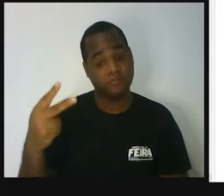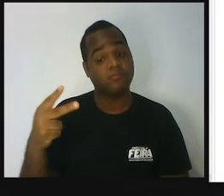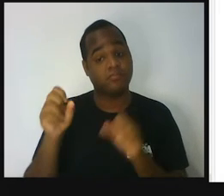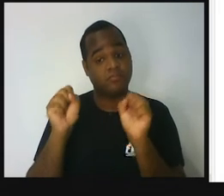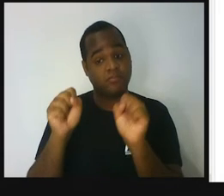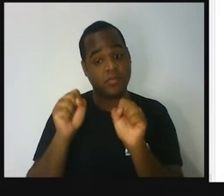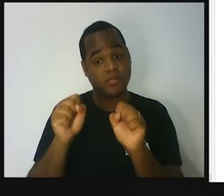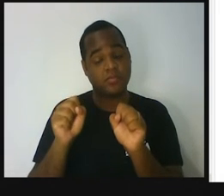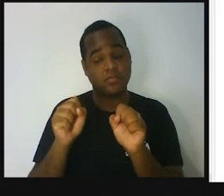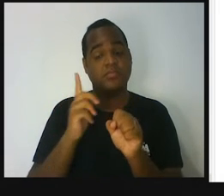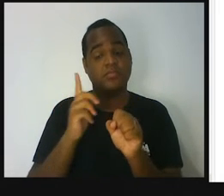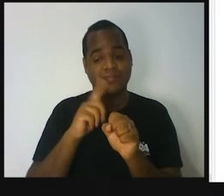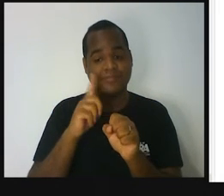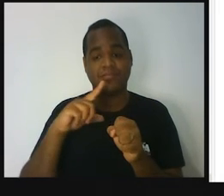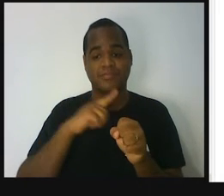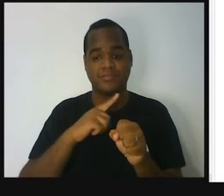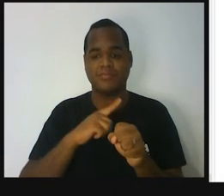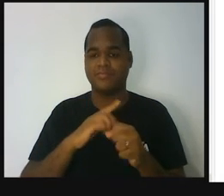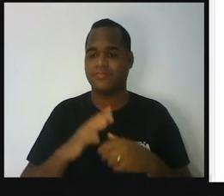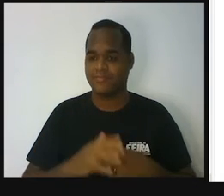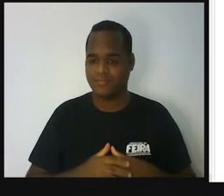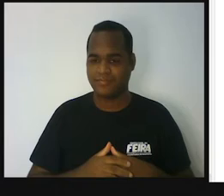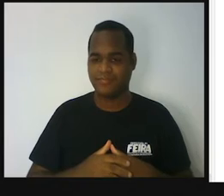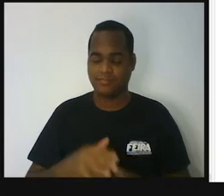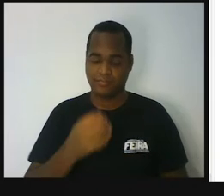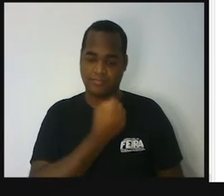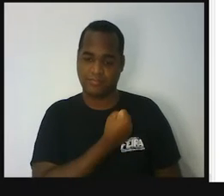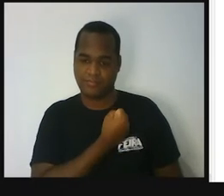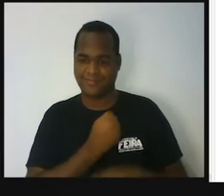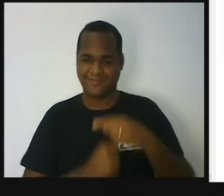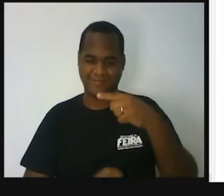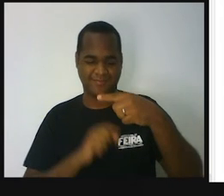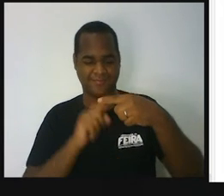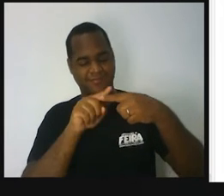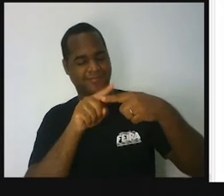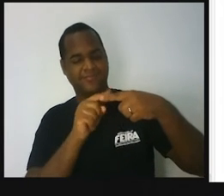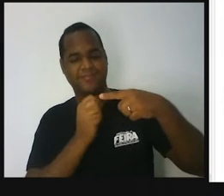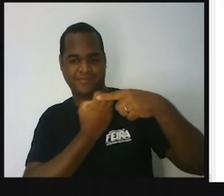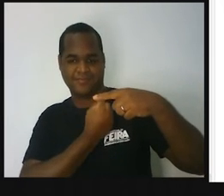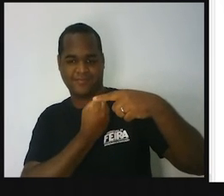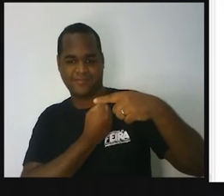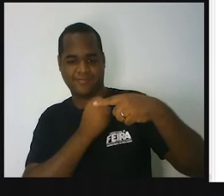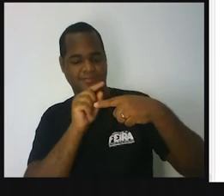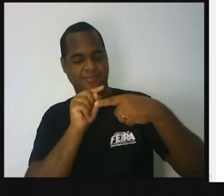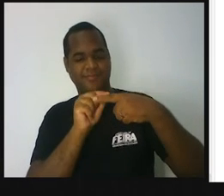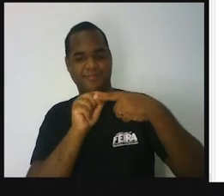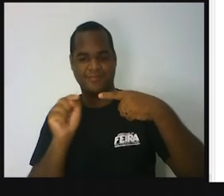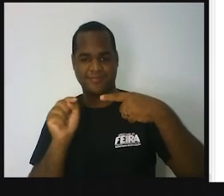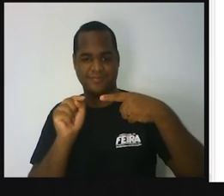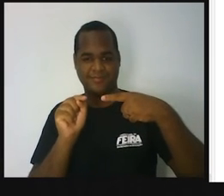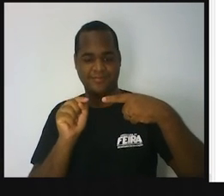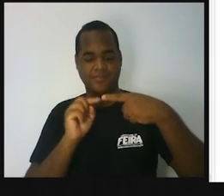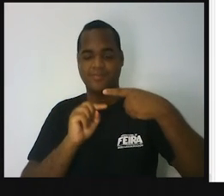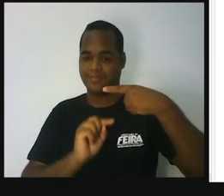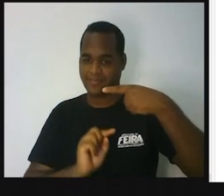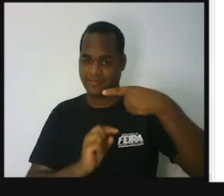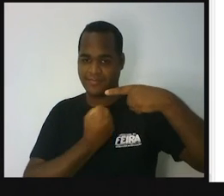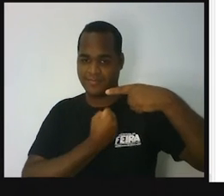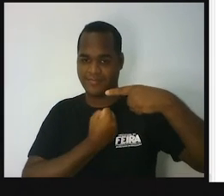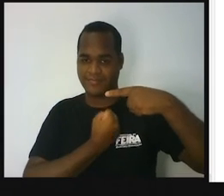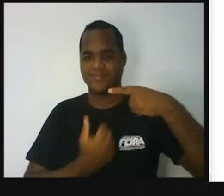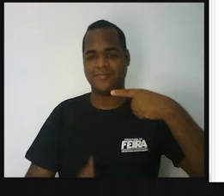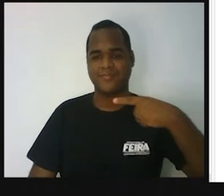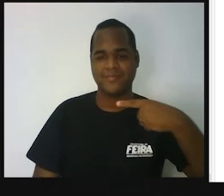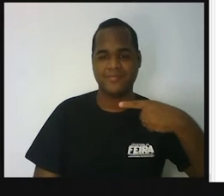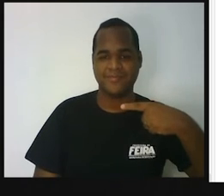isso. A fração é aquele númerozinho que fica um em cima, tem um tracinho e o outro número embaixo.